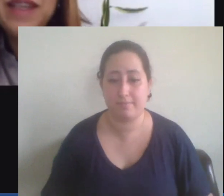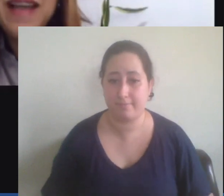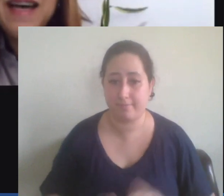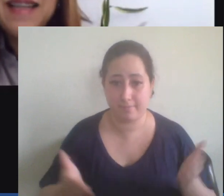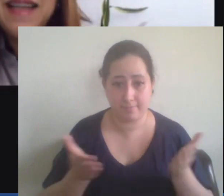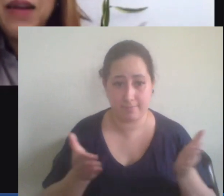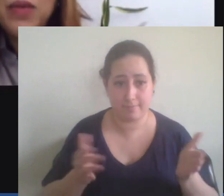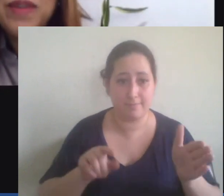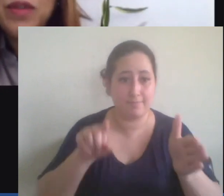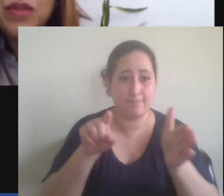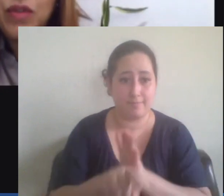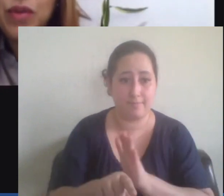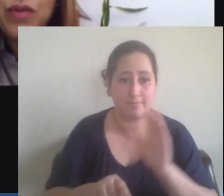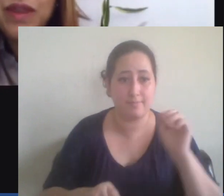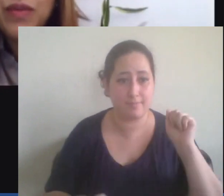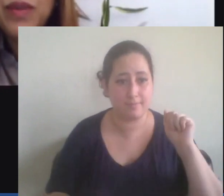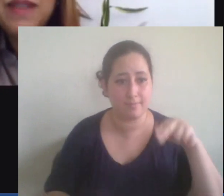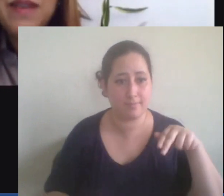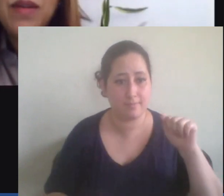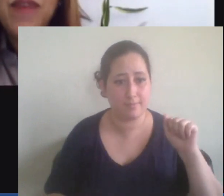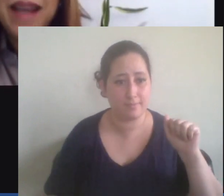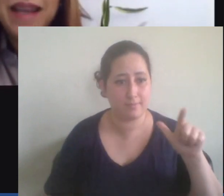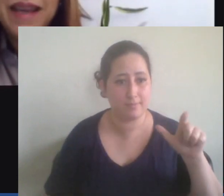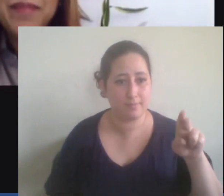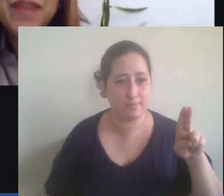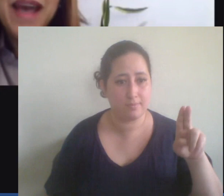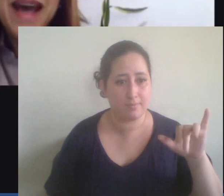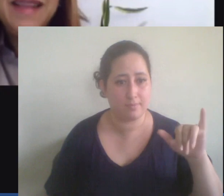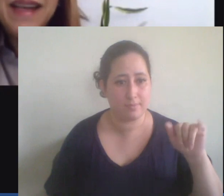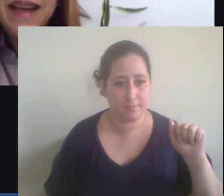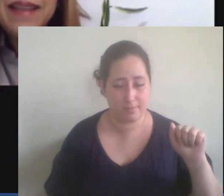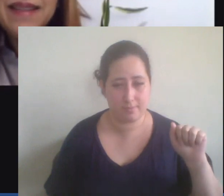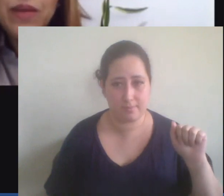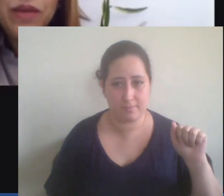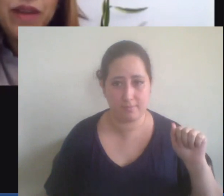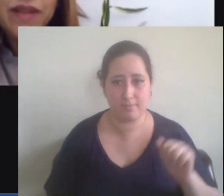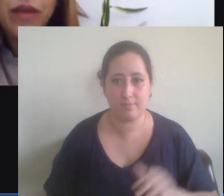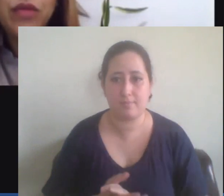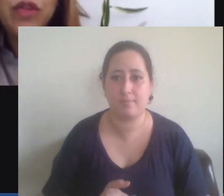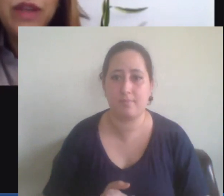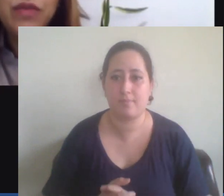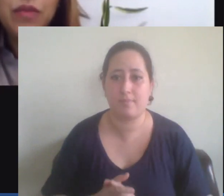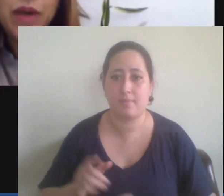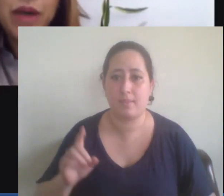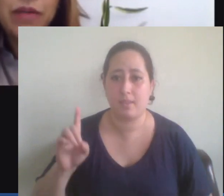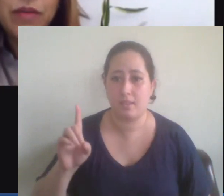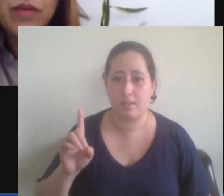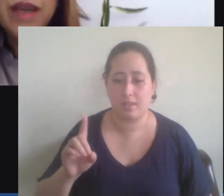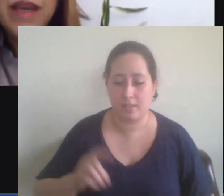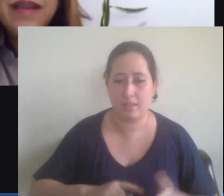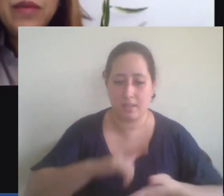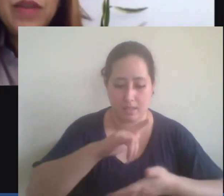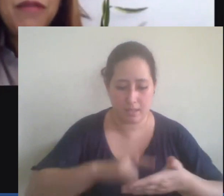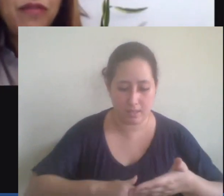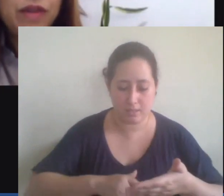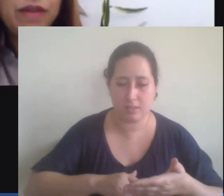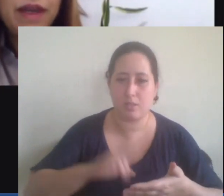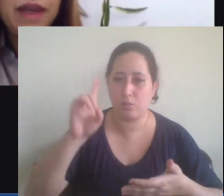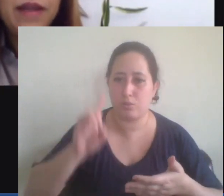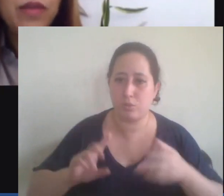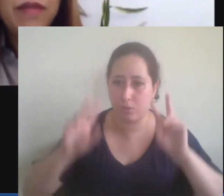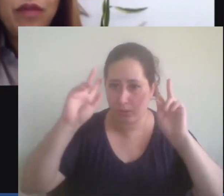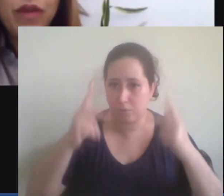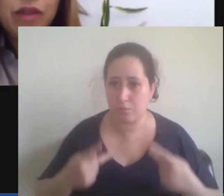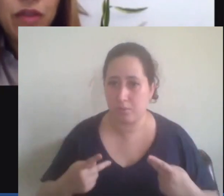pergunta da Ana Lúcia de Souza Uniceu Alvarenga a declaração universal dos direitos humanos não tem